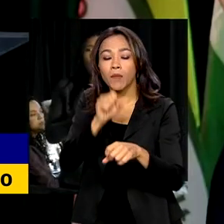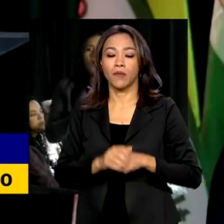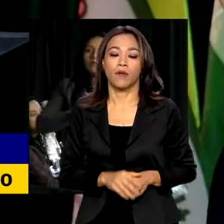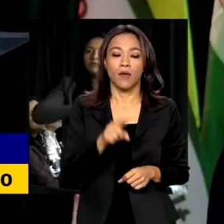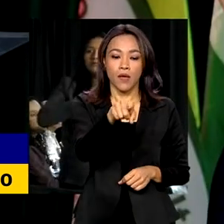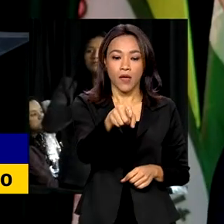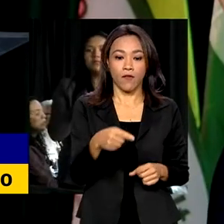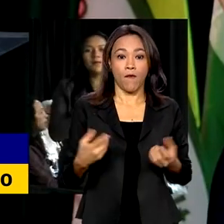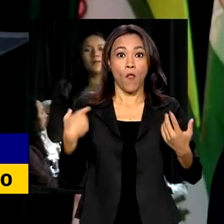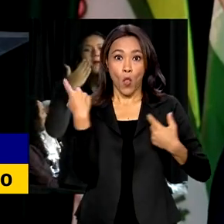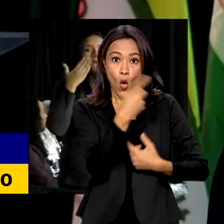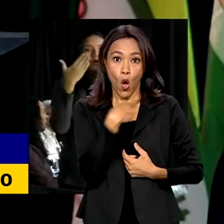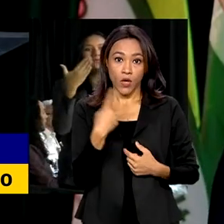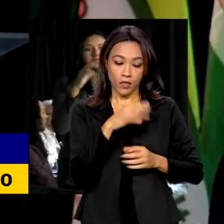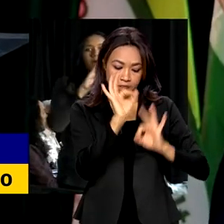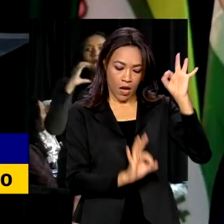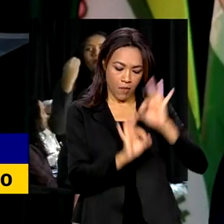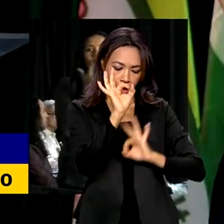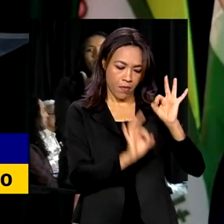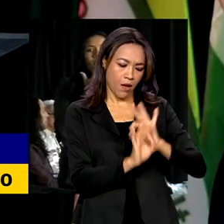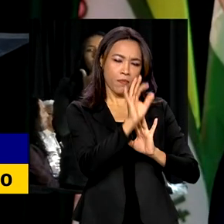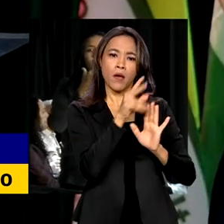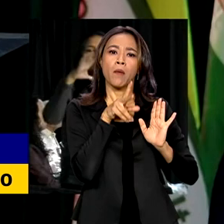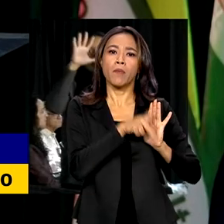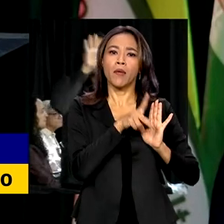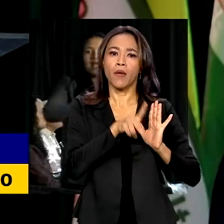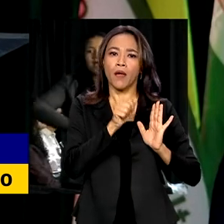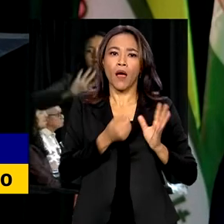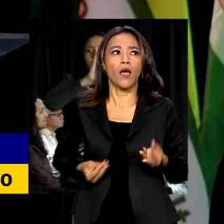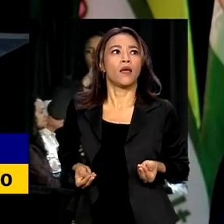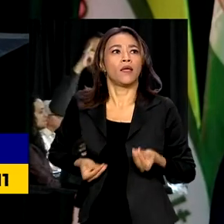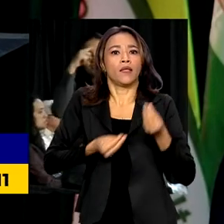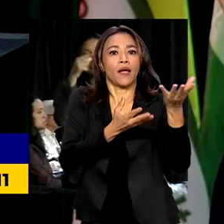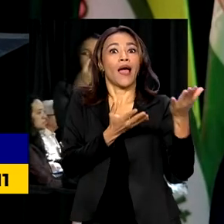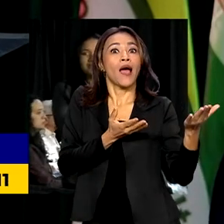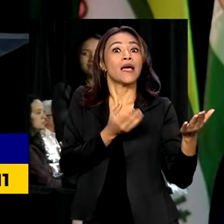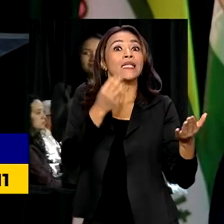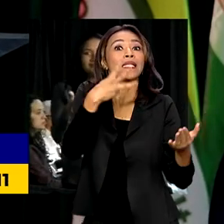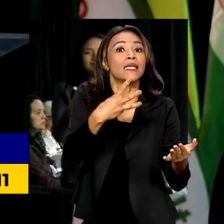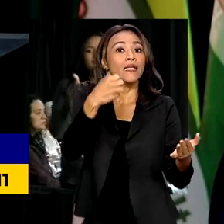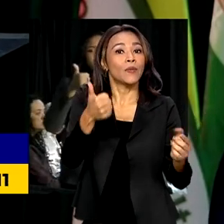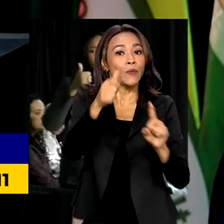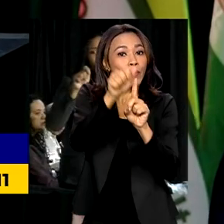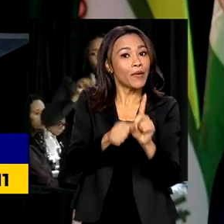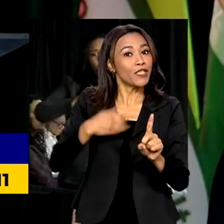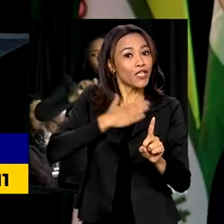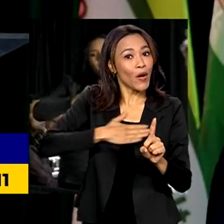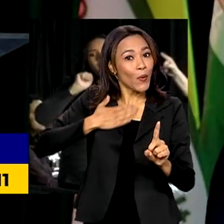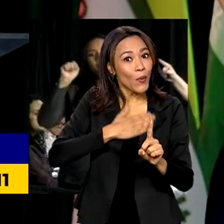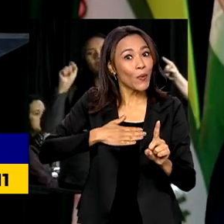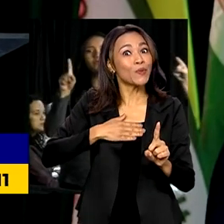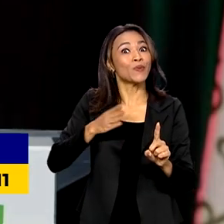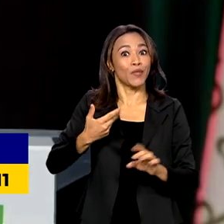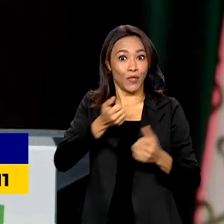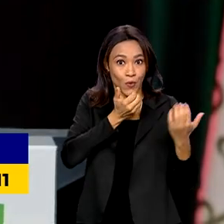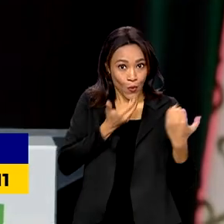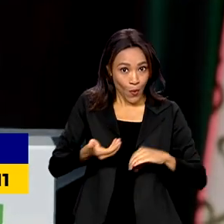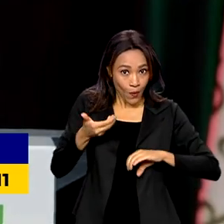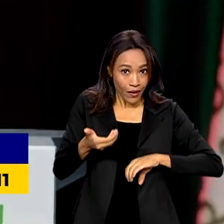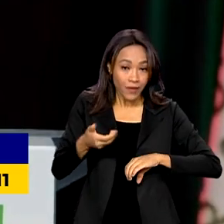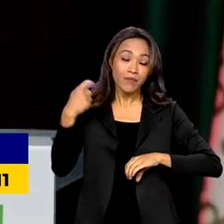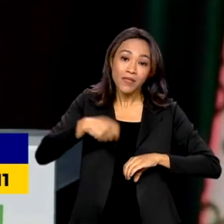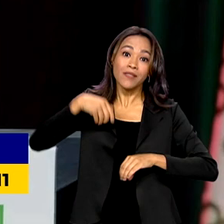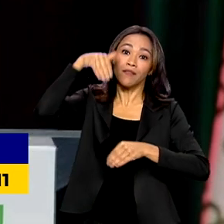apresentar para o Congresso Nacional o PPA dia 31 de agosto e o Congresso tem que votar até o final do ano. O